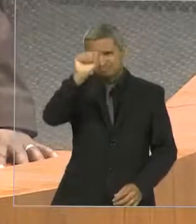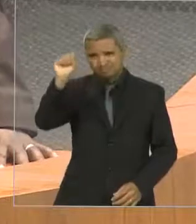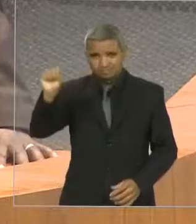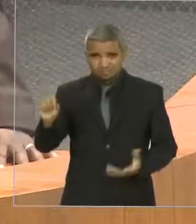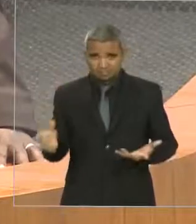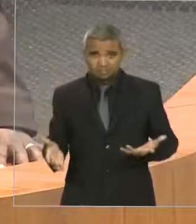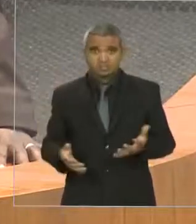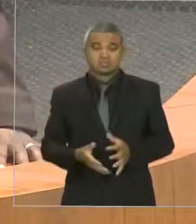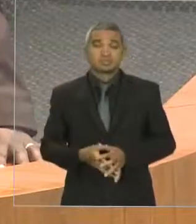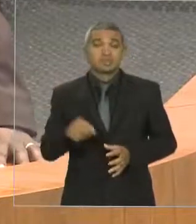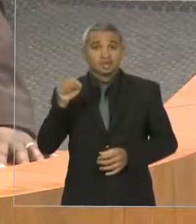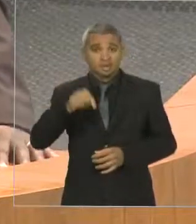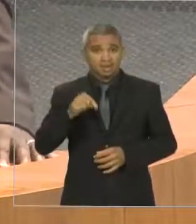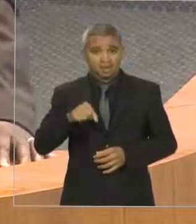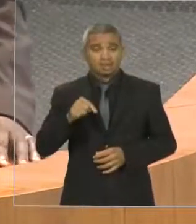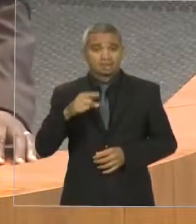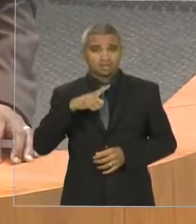próspero.